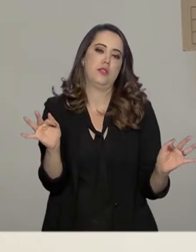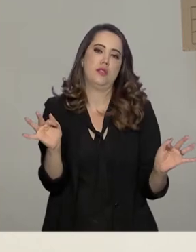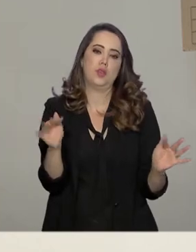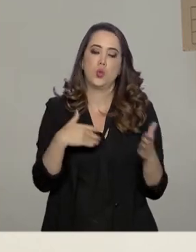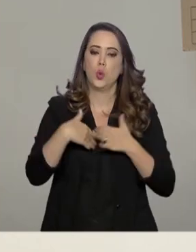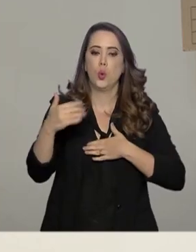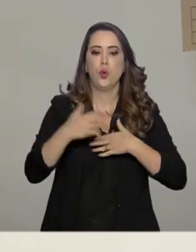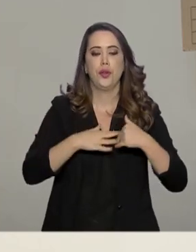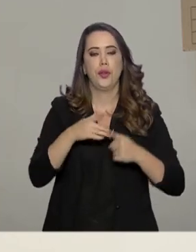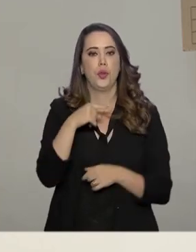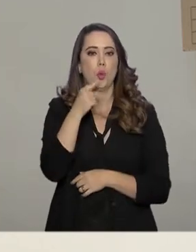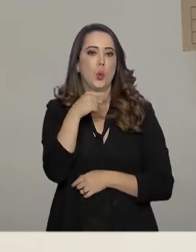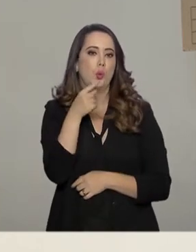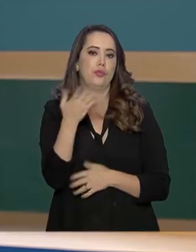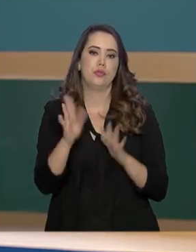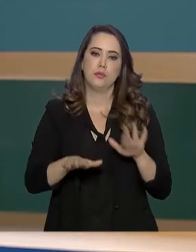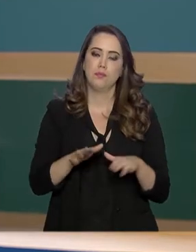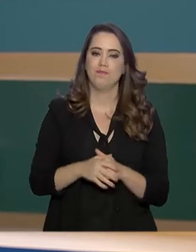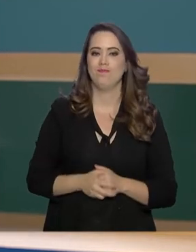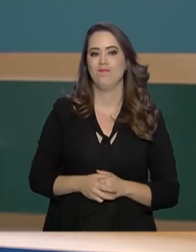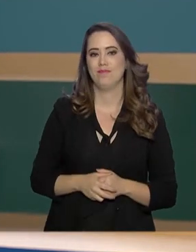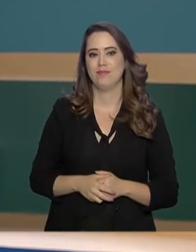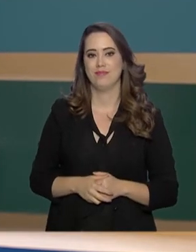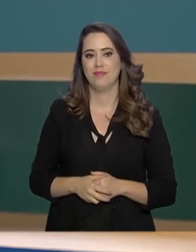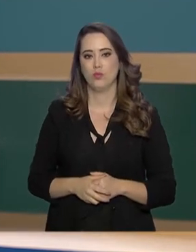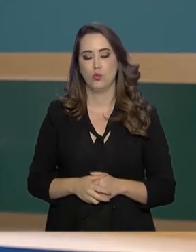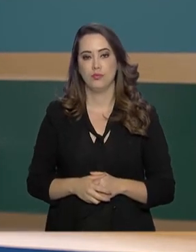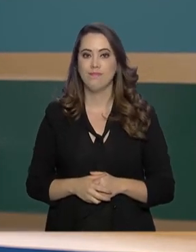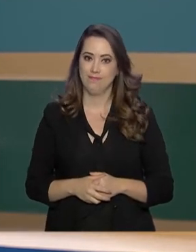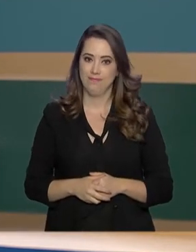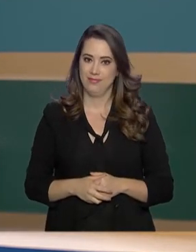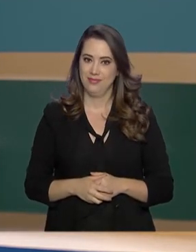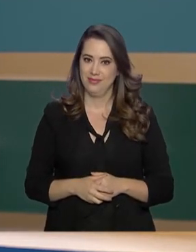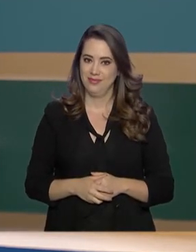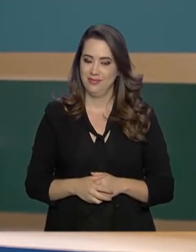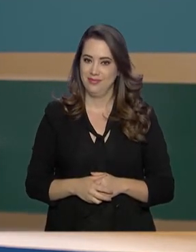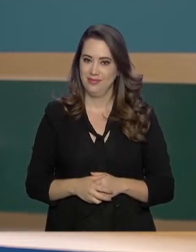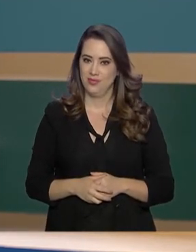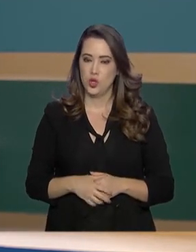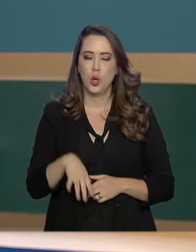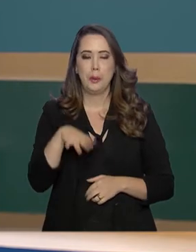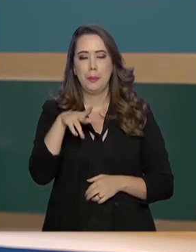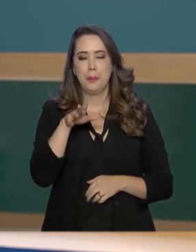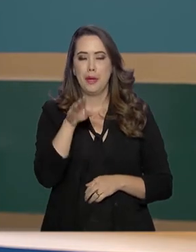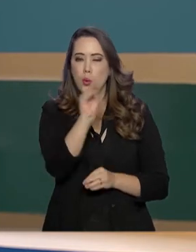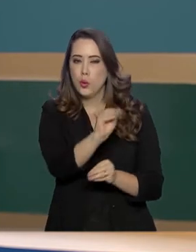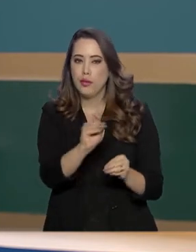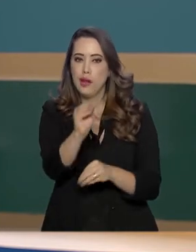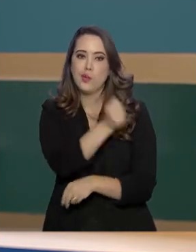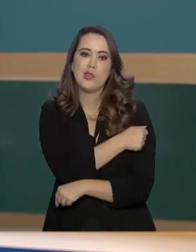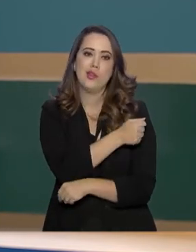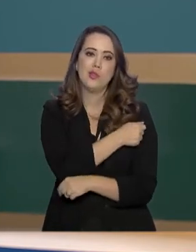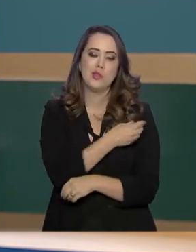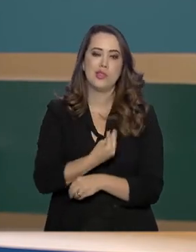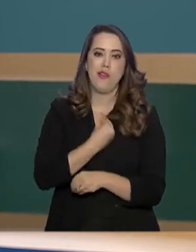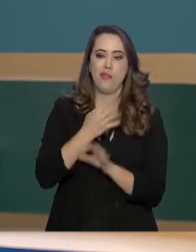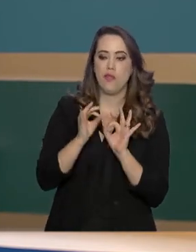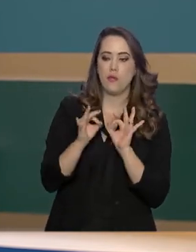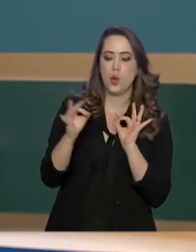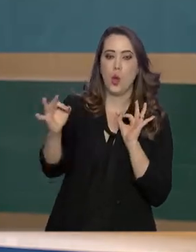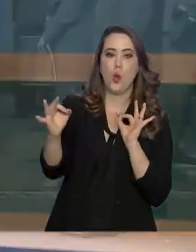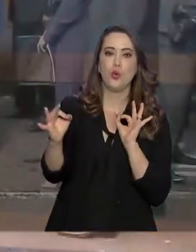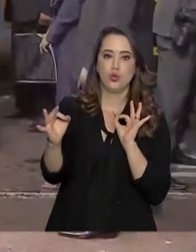qualquer dúvida que possa ter. Para atender os estudantes que vivem longe das escolas, principalmente em áreas